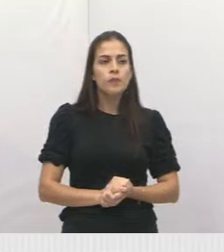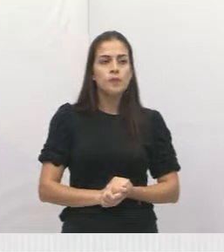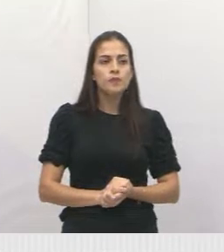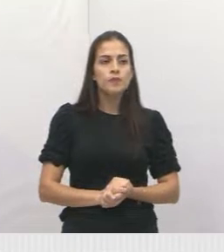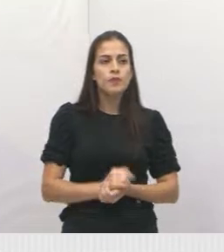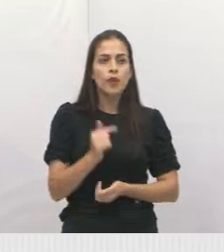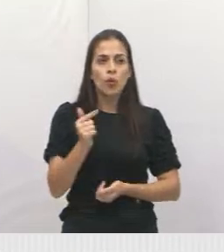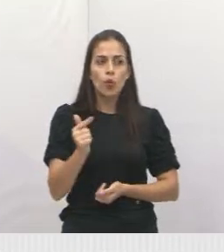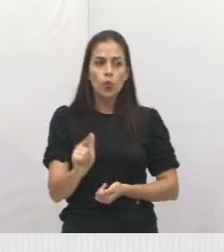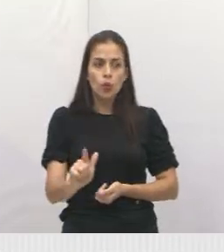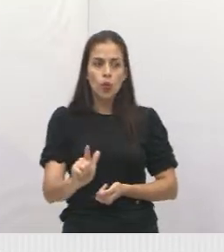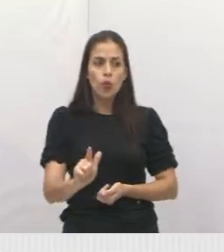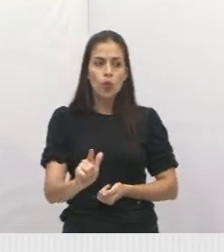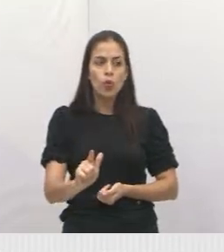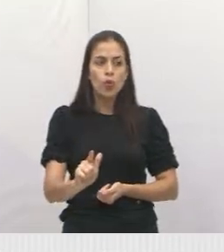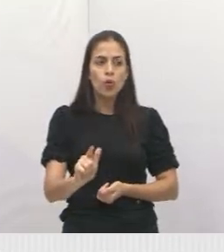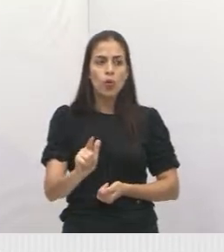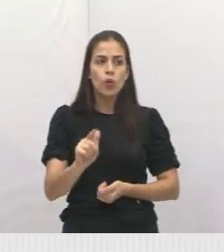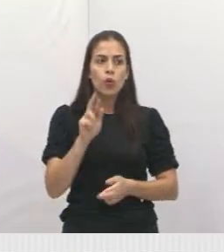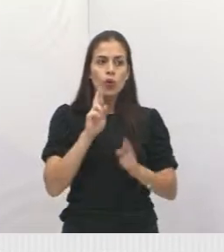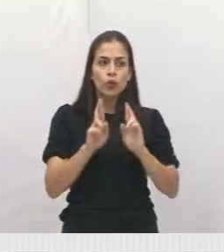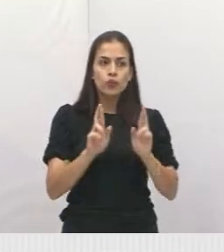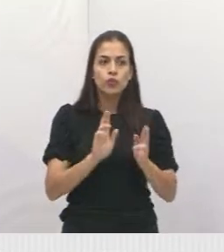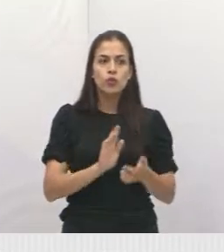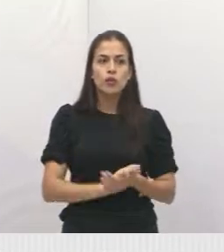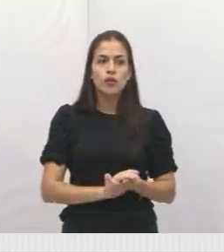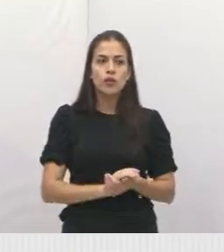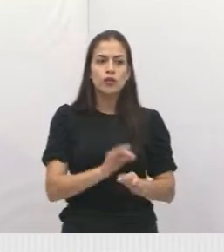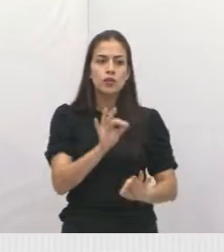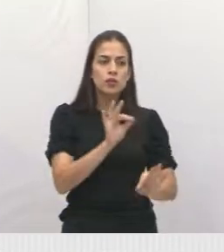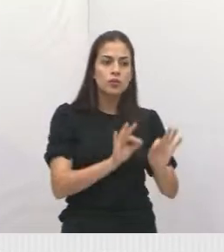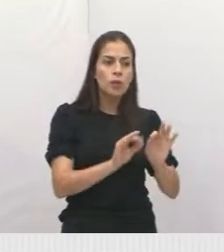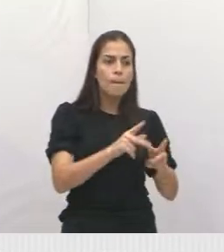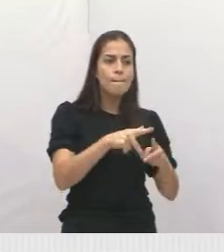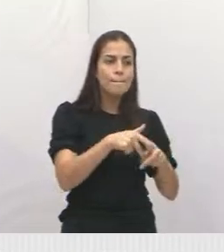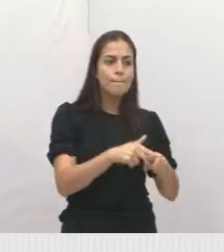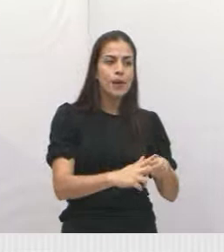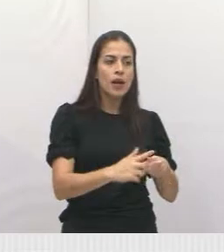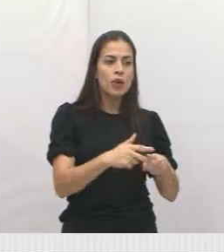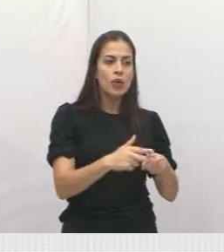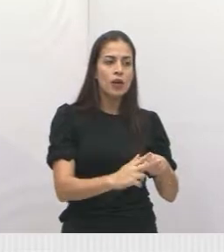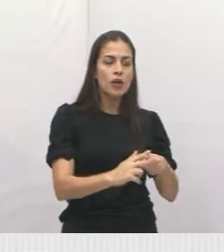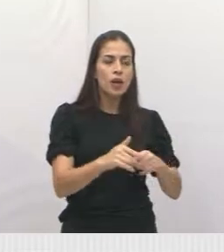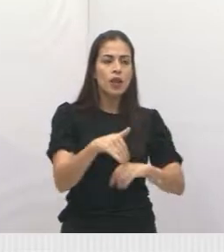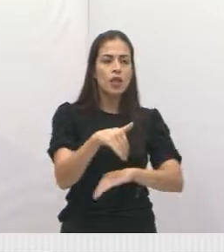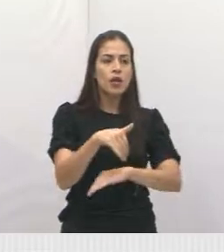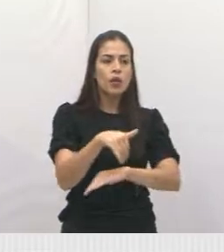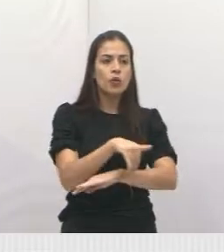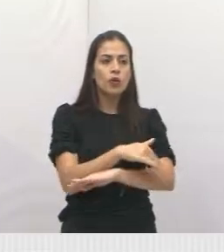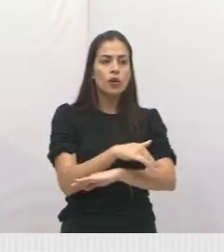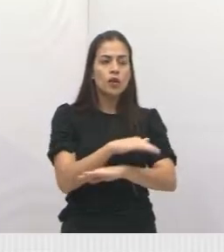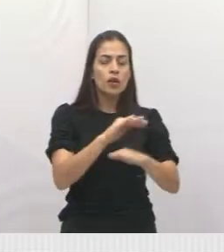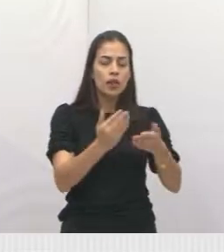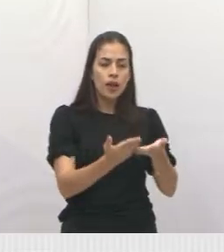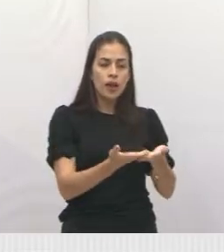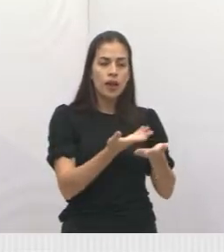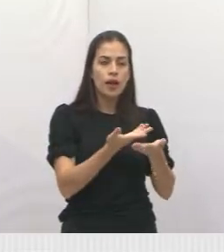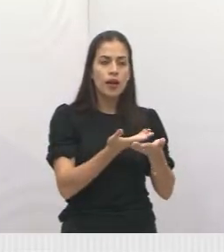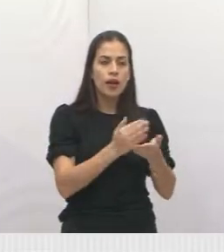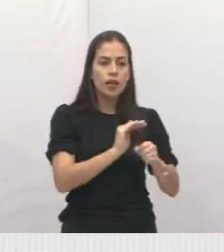Outro. Outra reivindicação que está pedindo aí manutenção aí também na galerias aí.